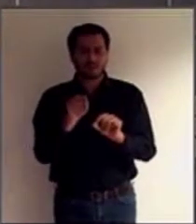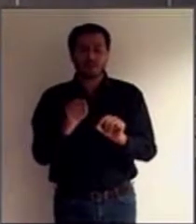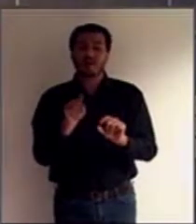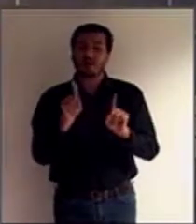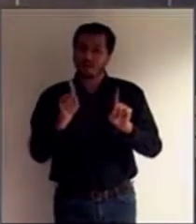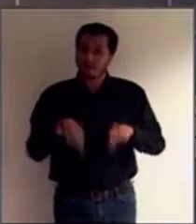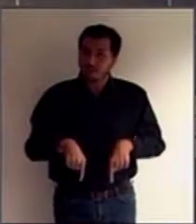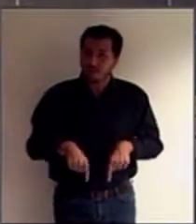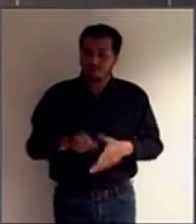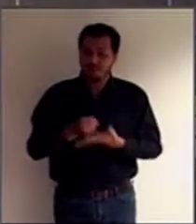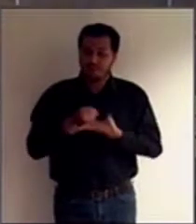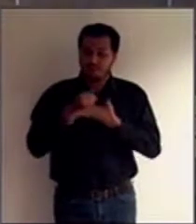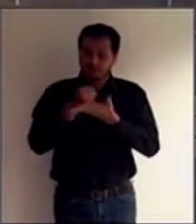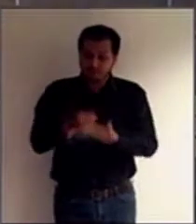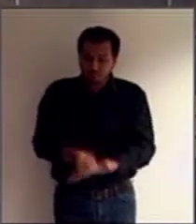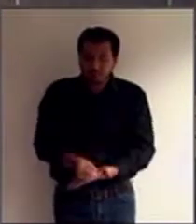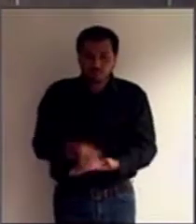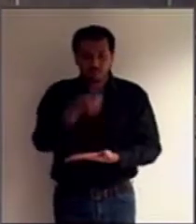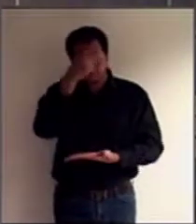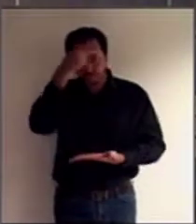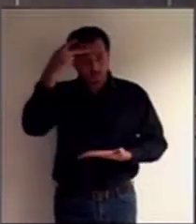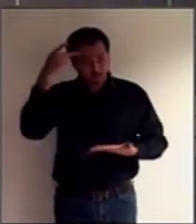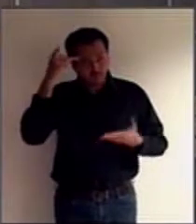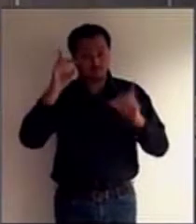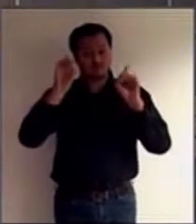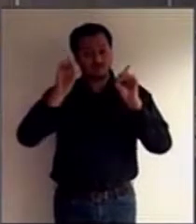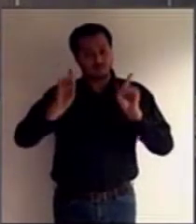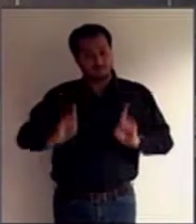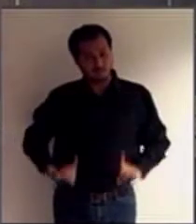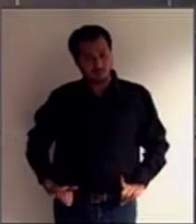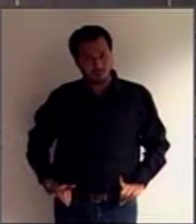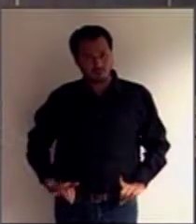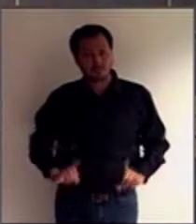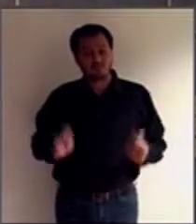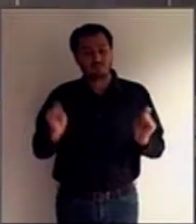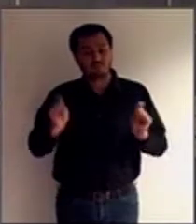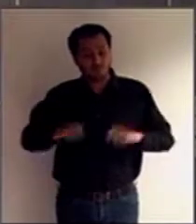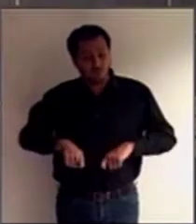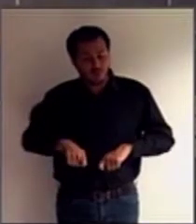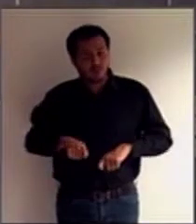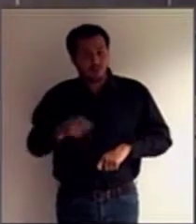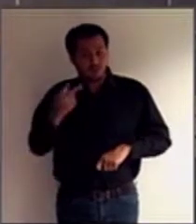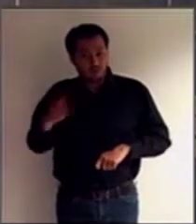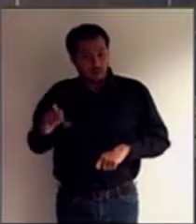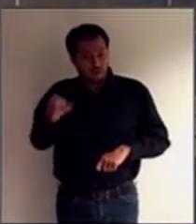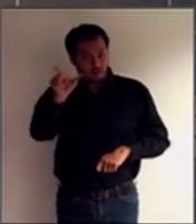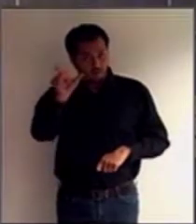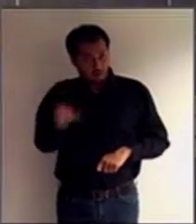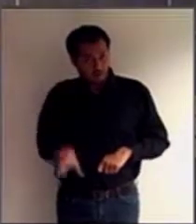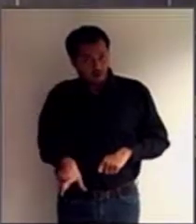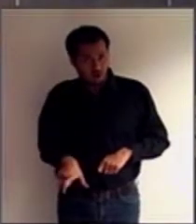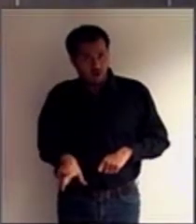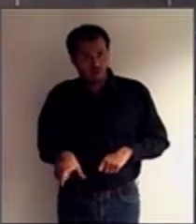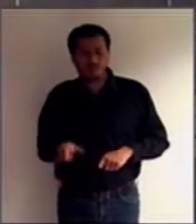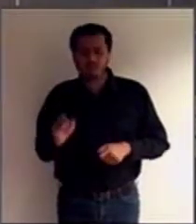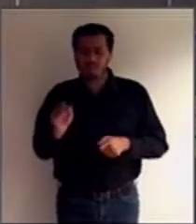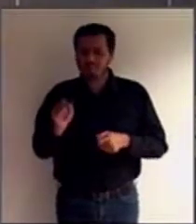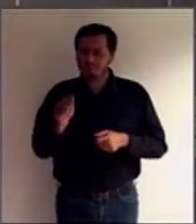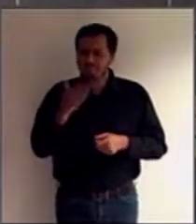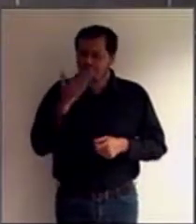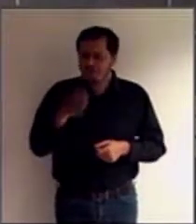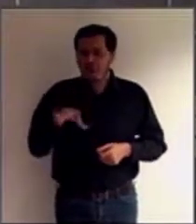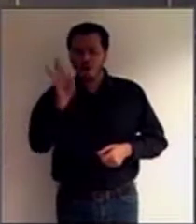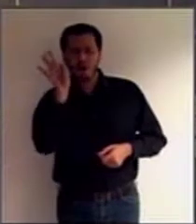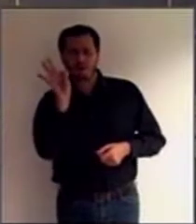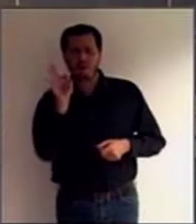de um apoio para que a pessoa com deficiência, preservada a sua possibilidade de fazer as opções,